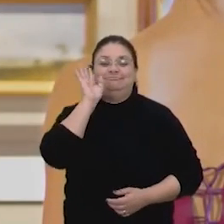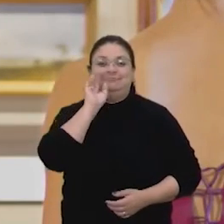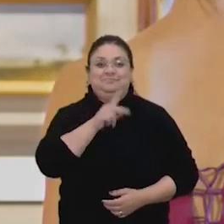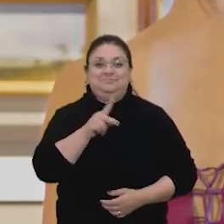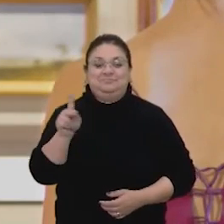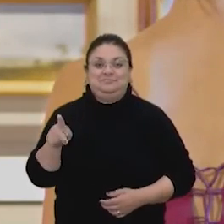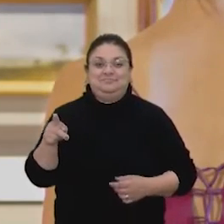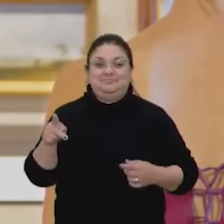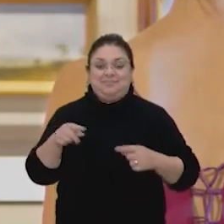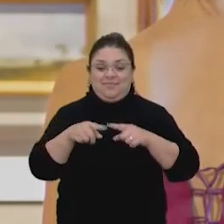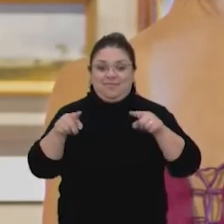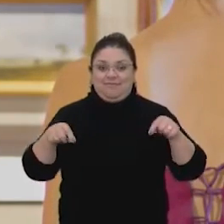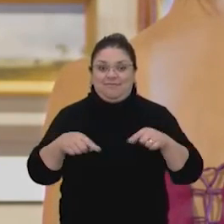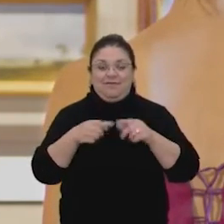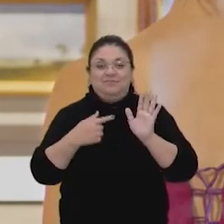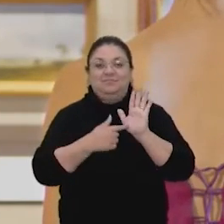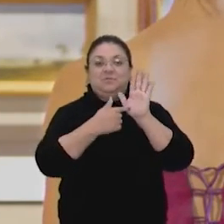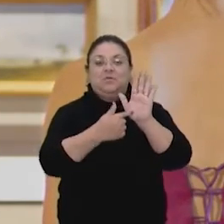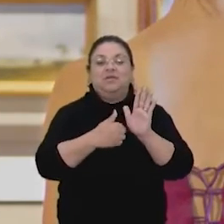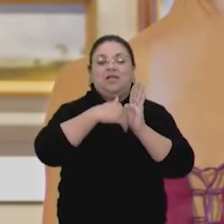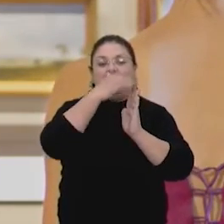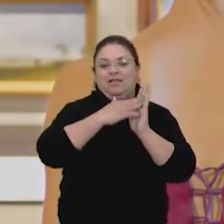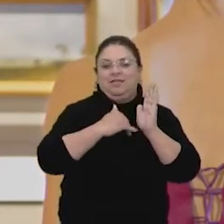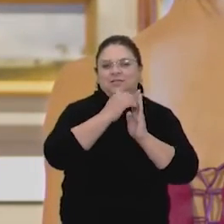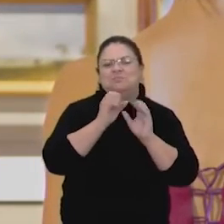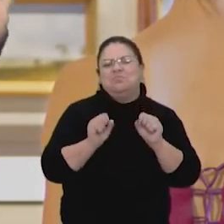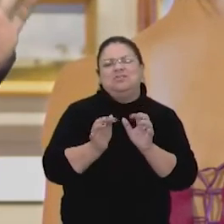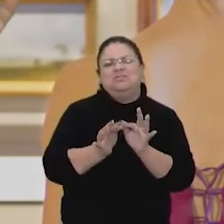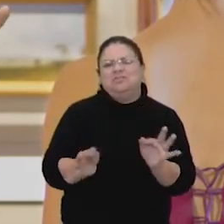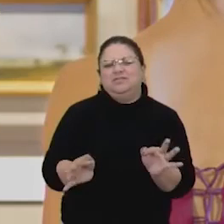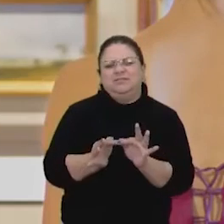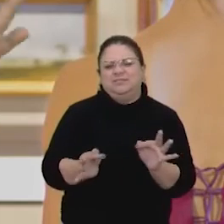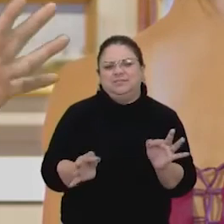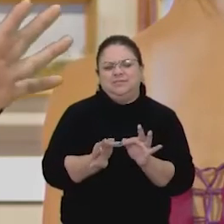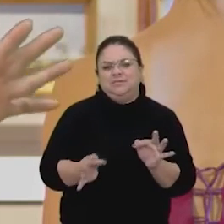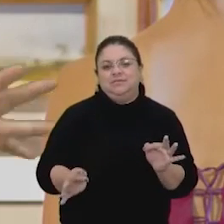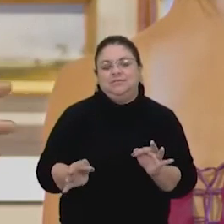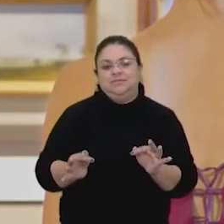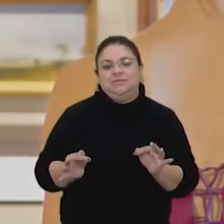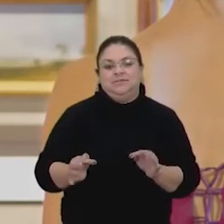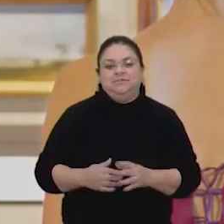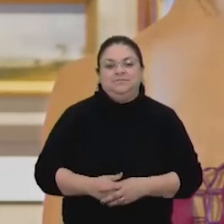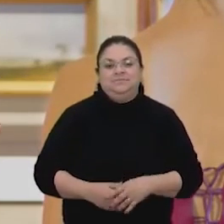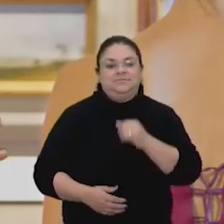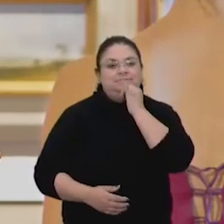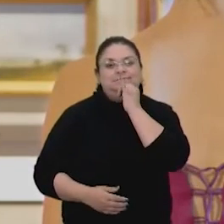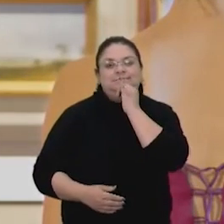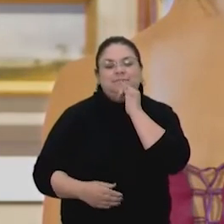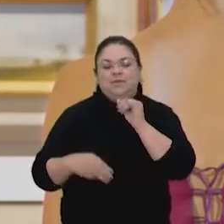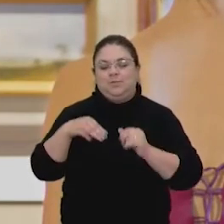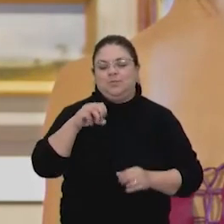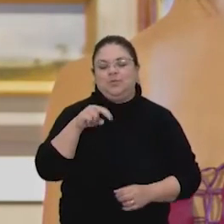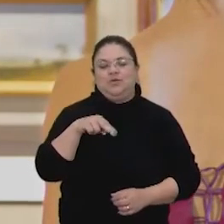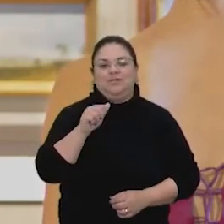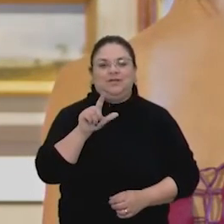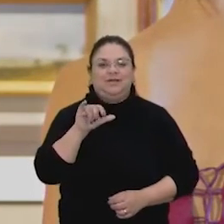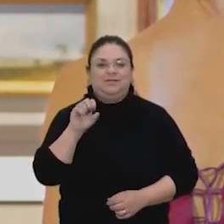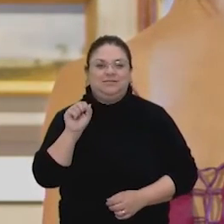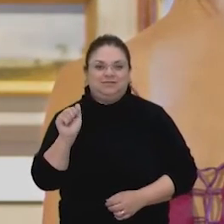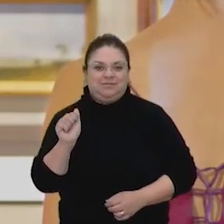professor fazer em sala de aula, trazer uma obra de arte. Nem que seja uma obra de arte simples, assim, vai. A clássica dos clássicos. A Monalisa, todo mundo já viu.